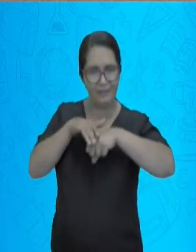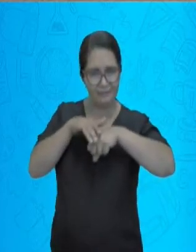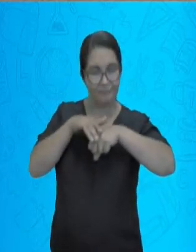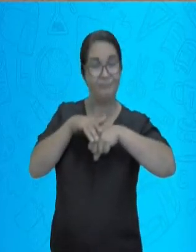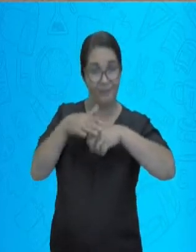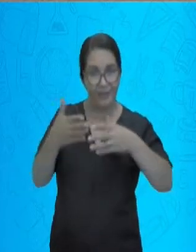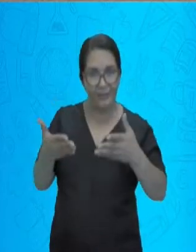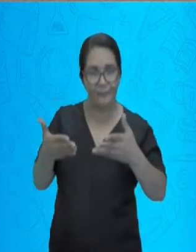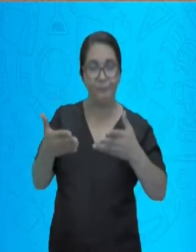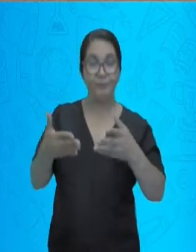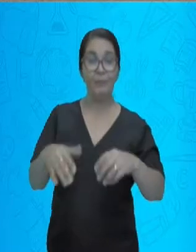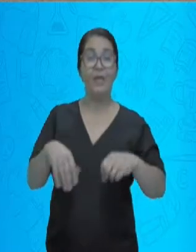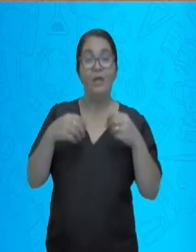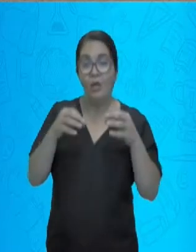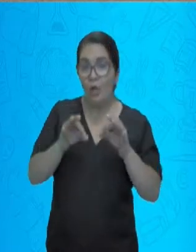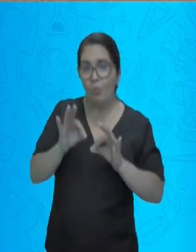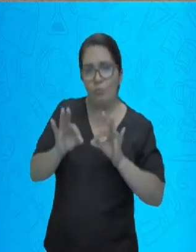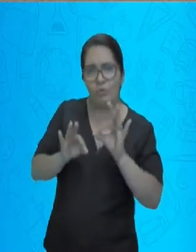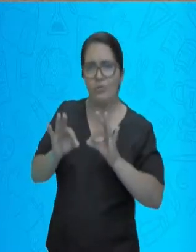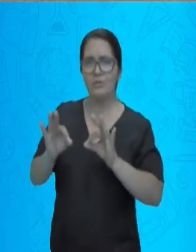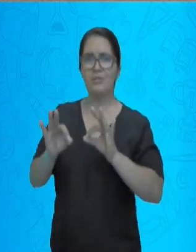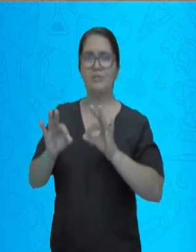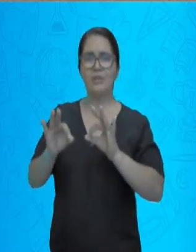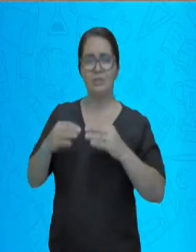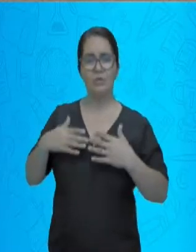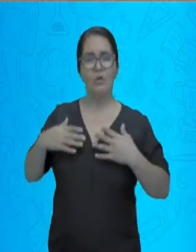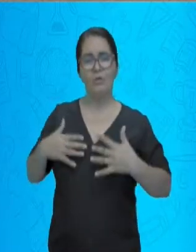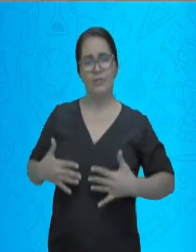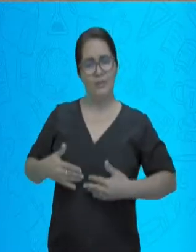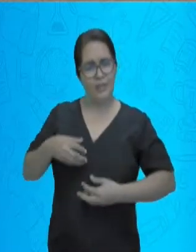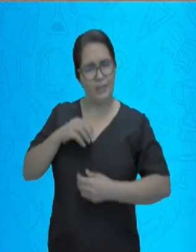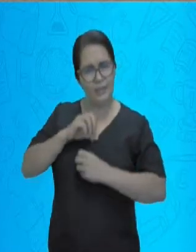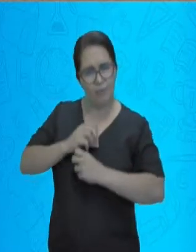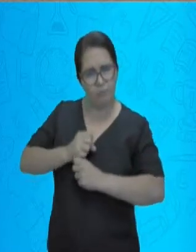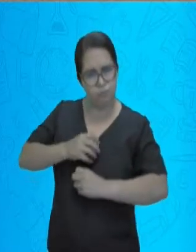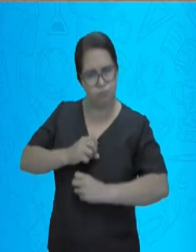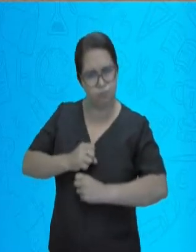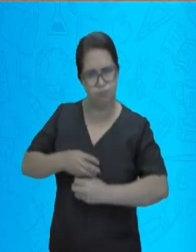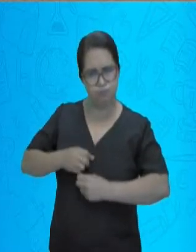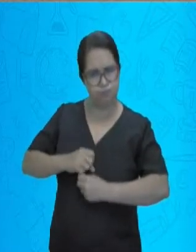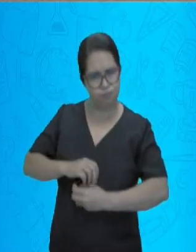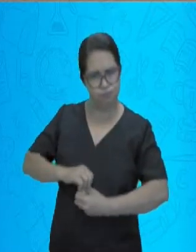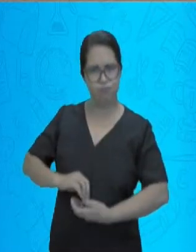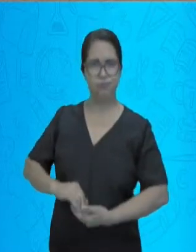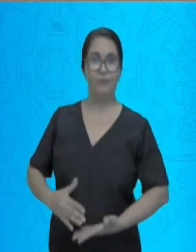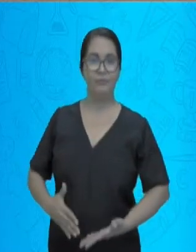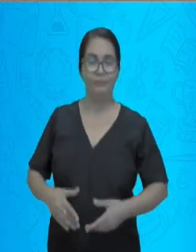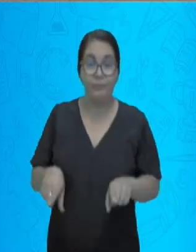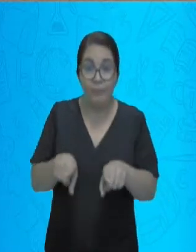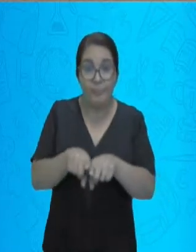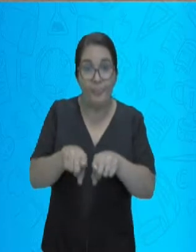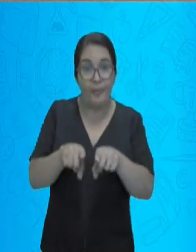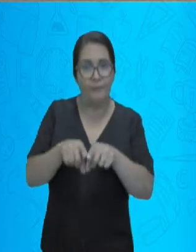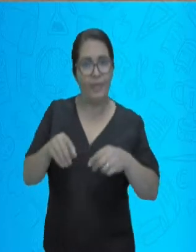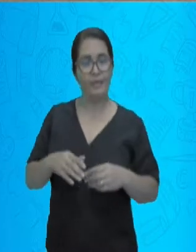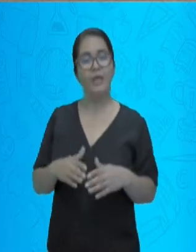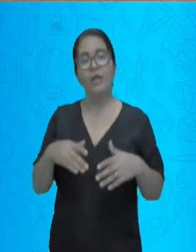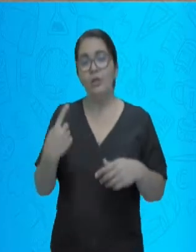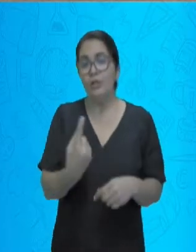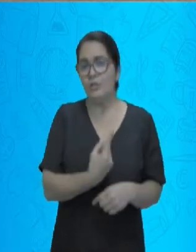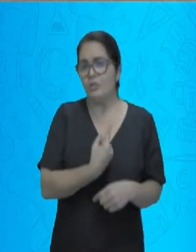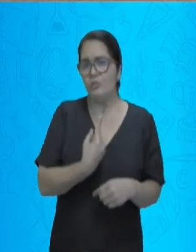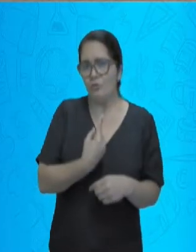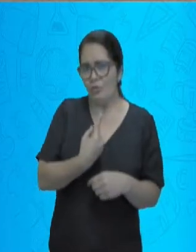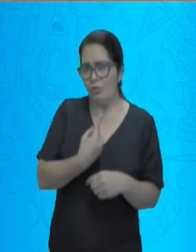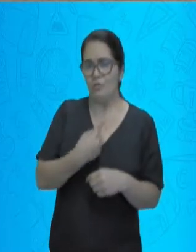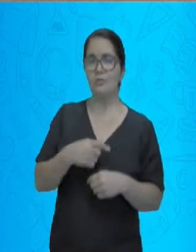condição do meu processo digestório. Vamos lá. Fazem parte ainda deste nosso processo todo, além